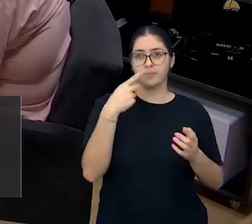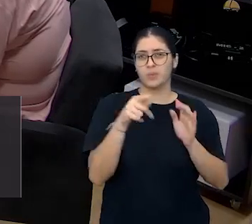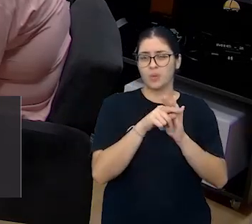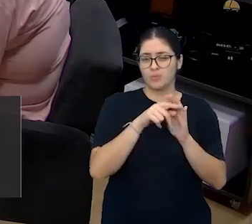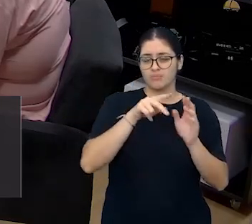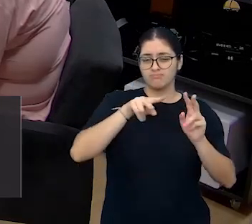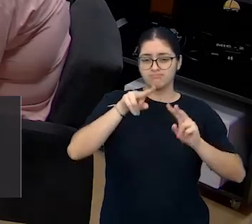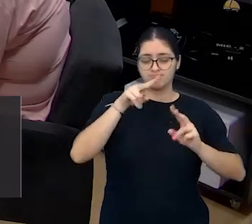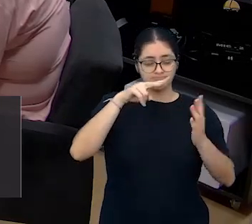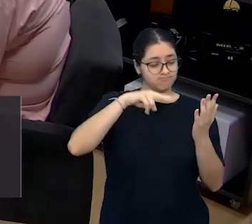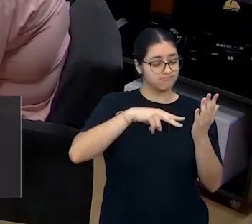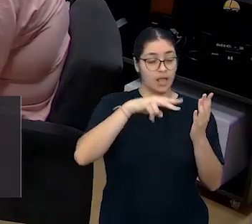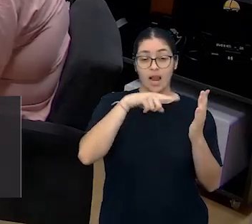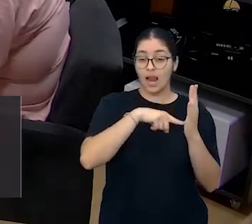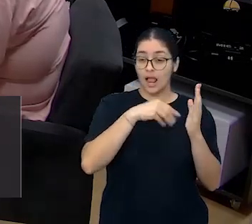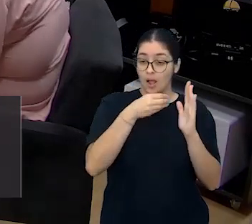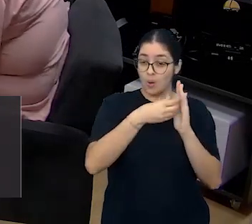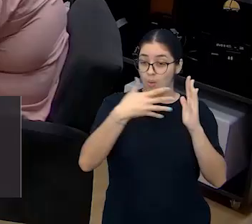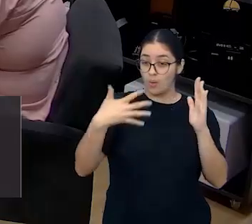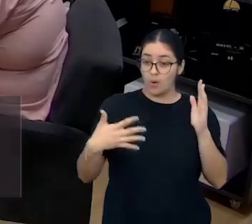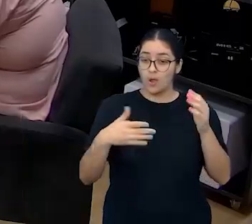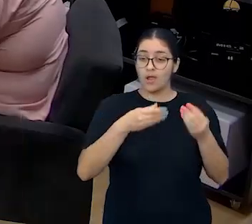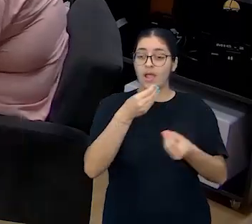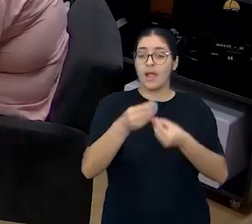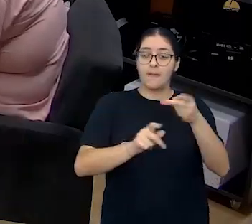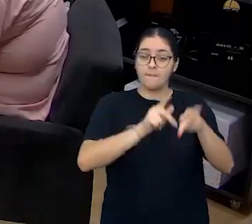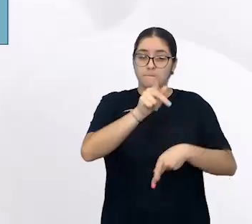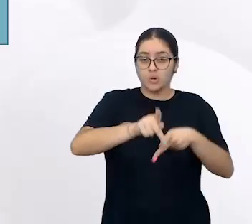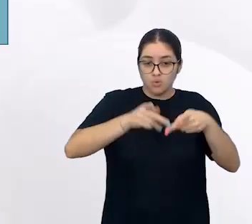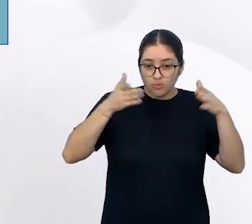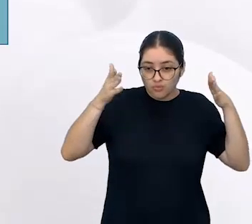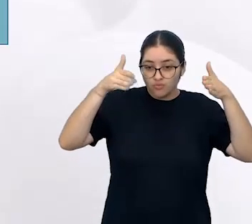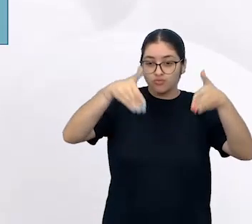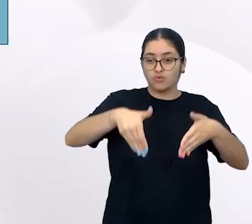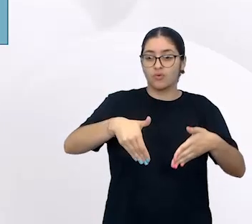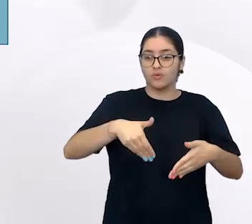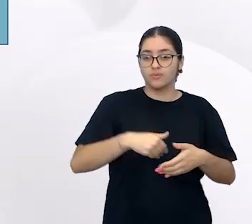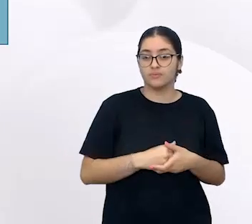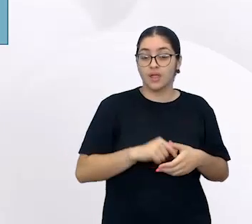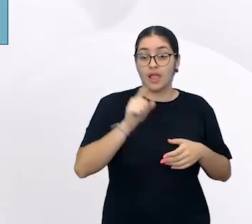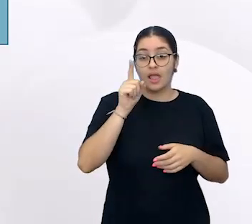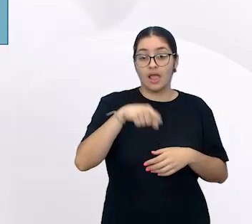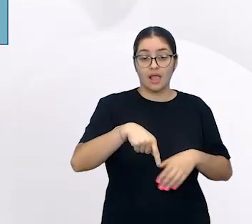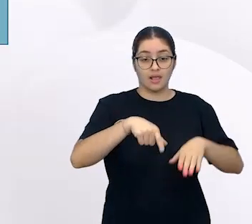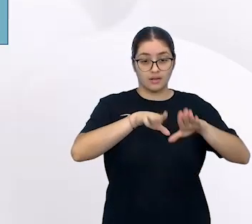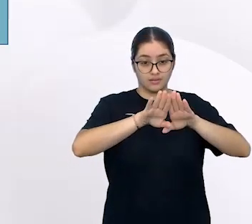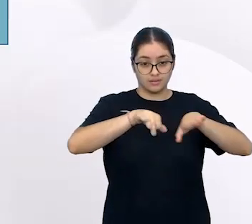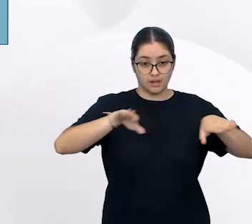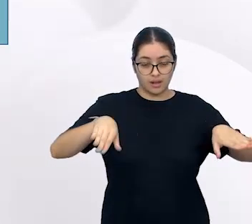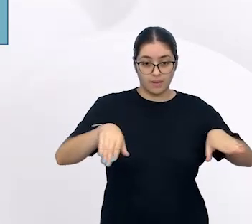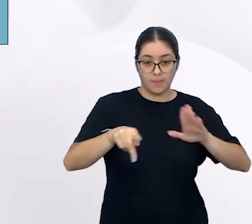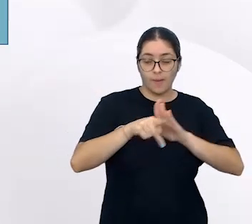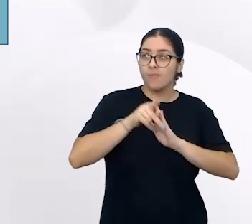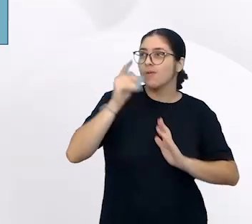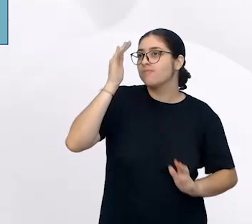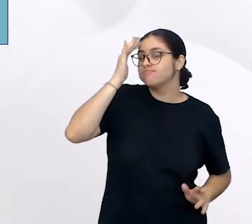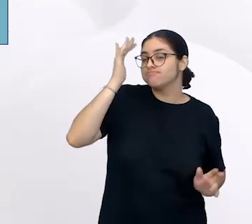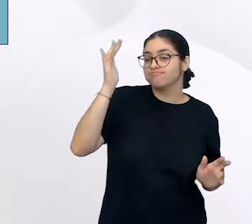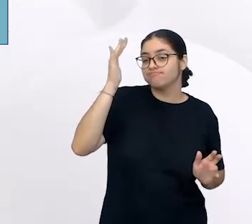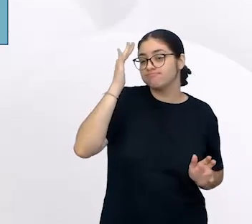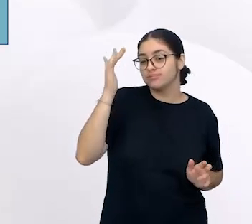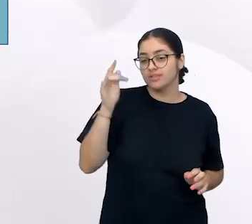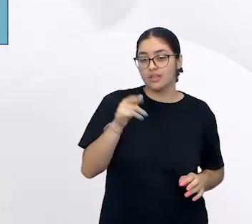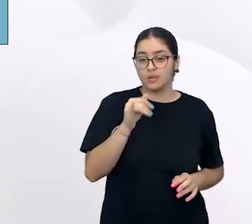currículo, quem é o nosso público-alvo na concepção? Criança, ser pensante, não